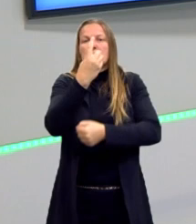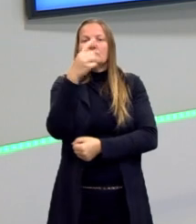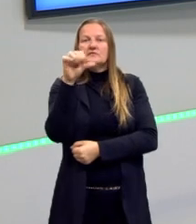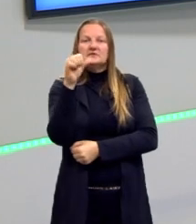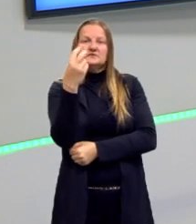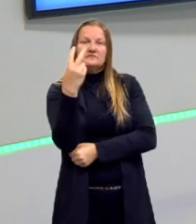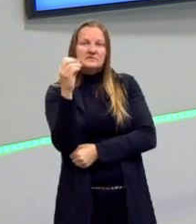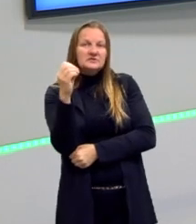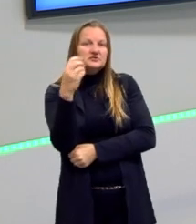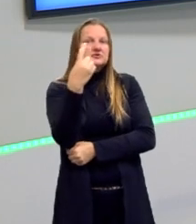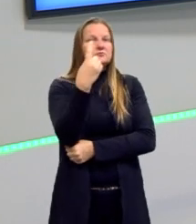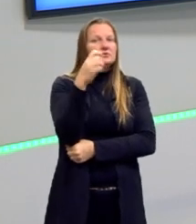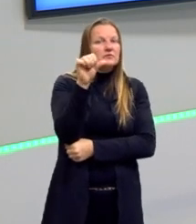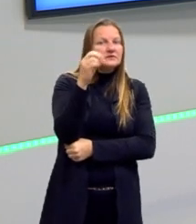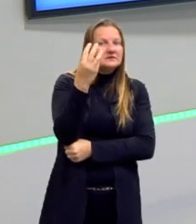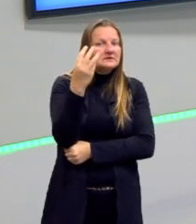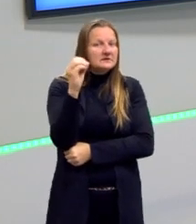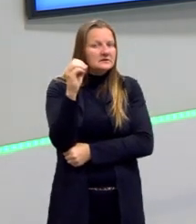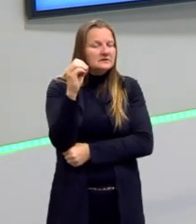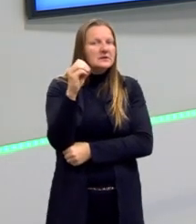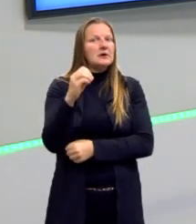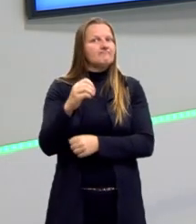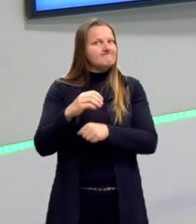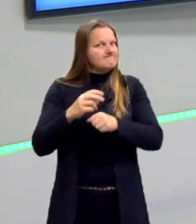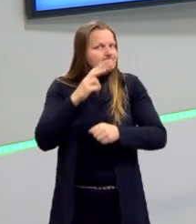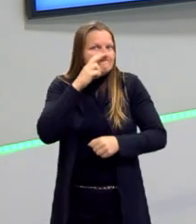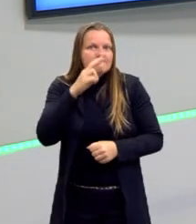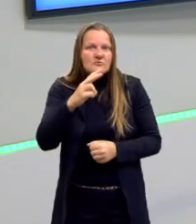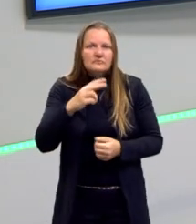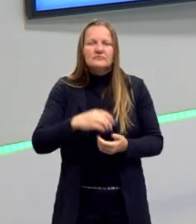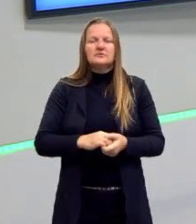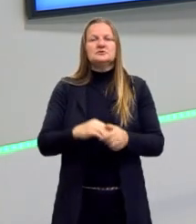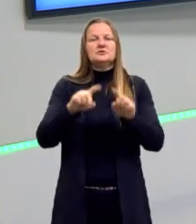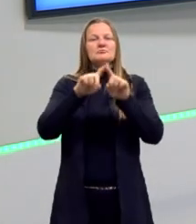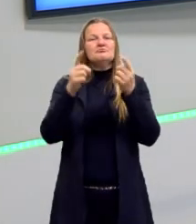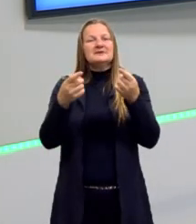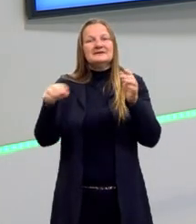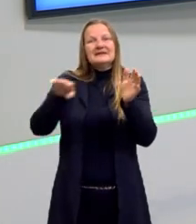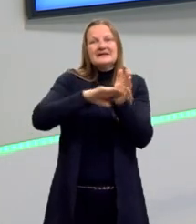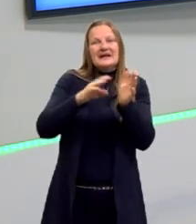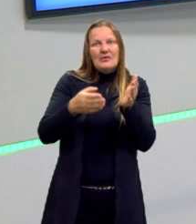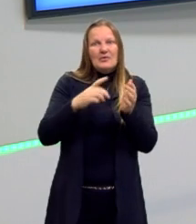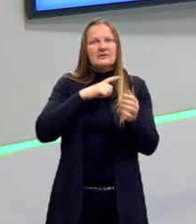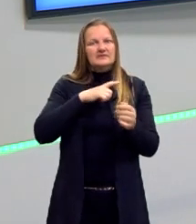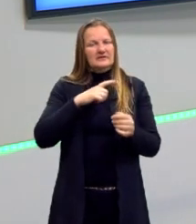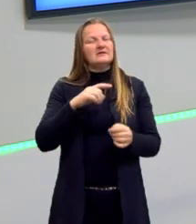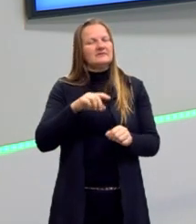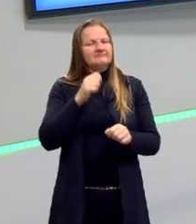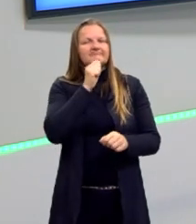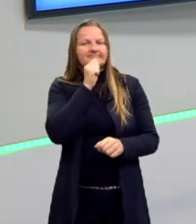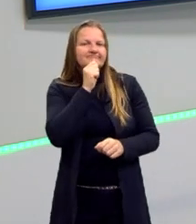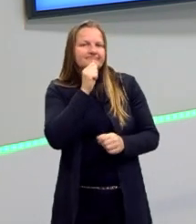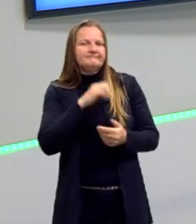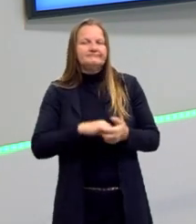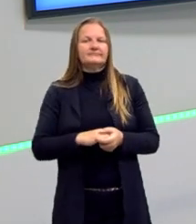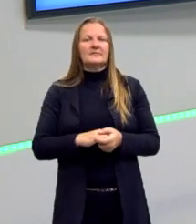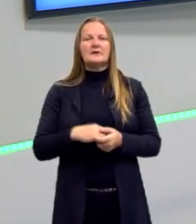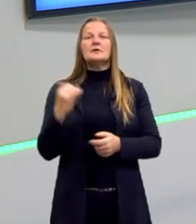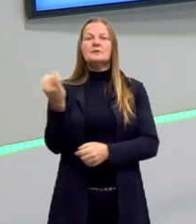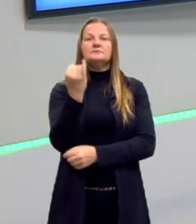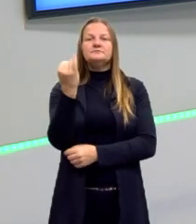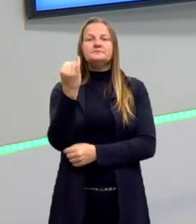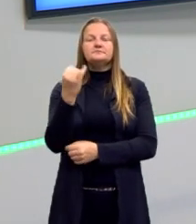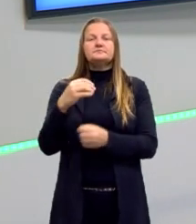não sumiram por completo durante o resto do século XX, né, infelizmente. Também, uma questão importante aí na ascensão do